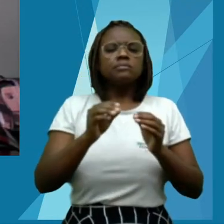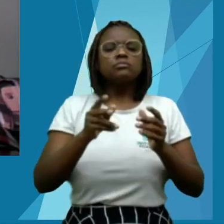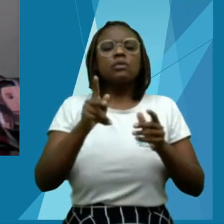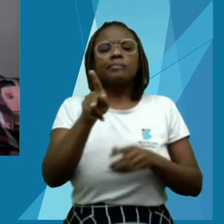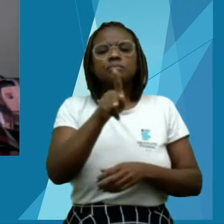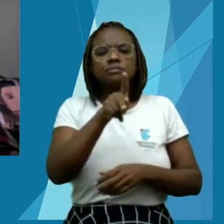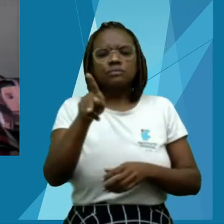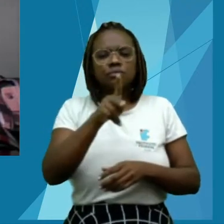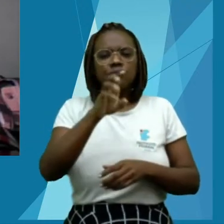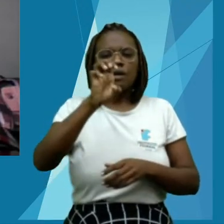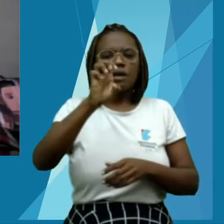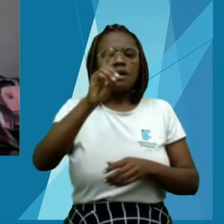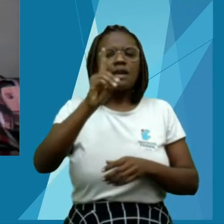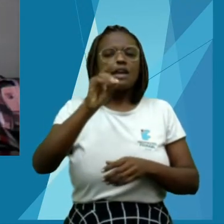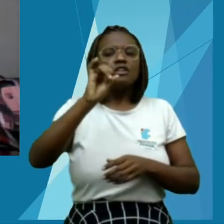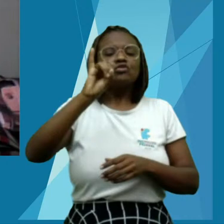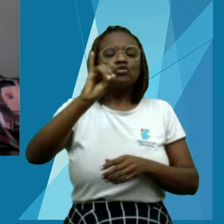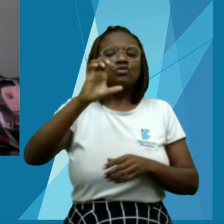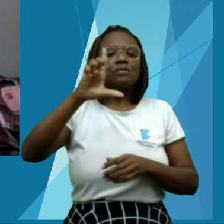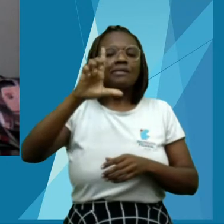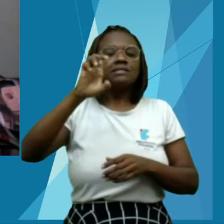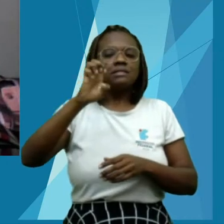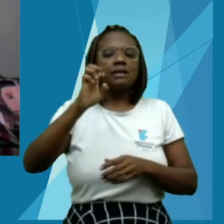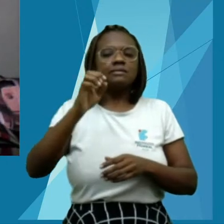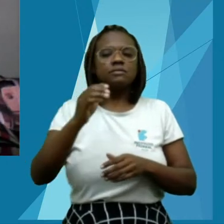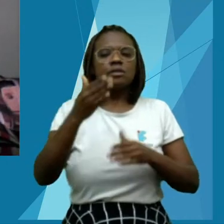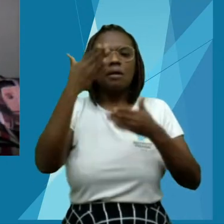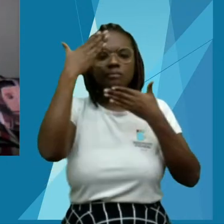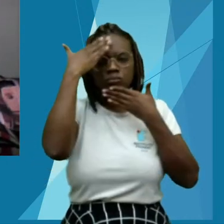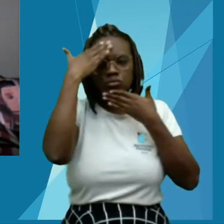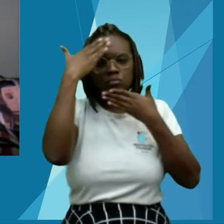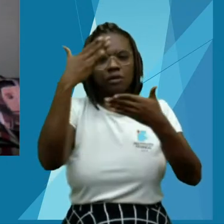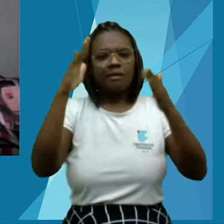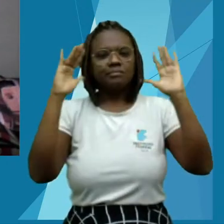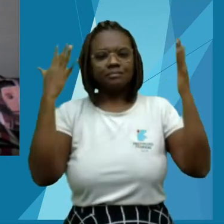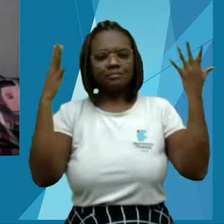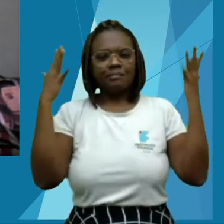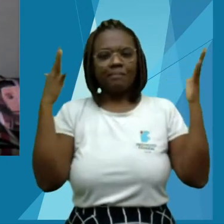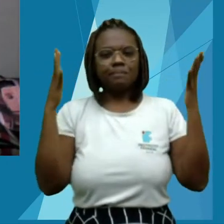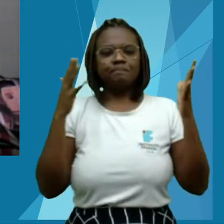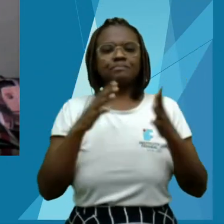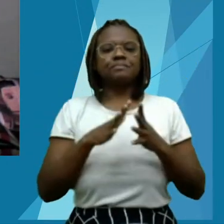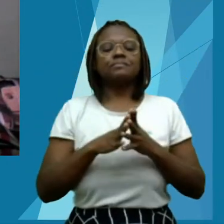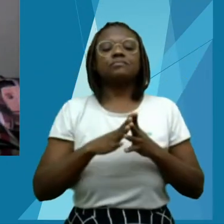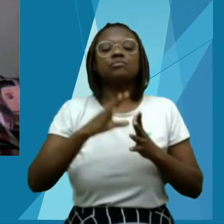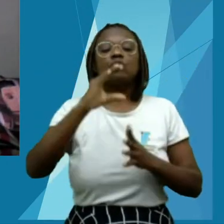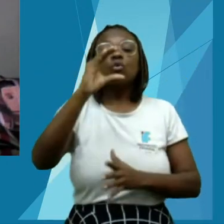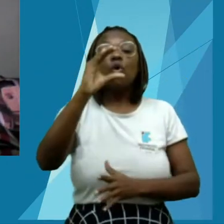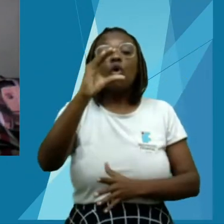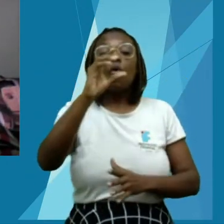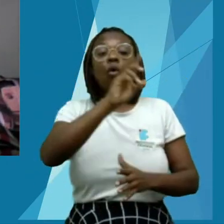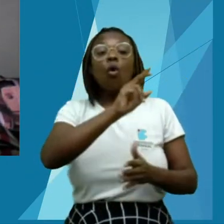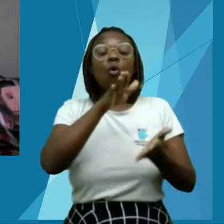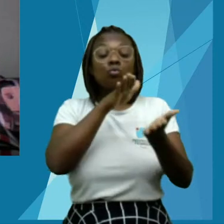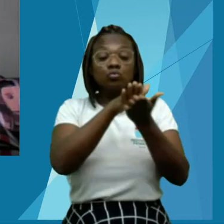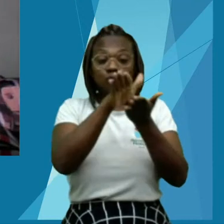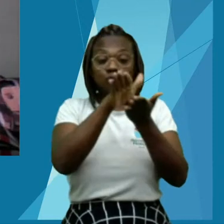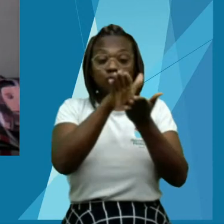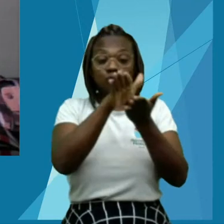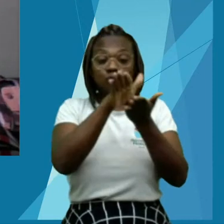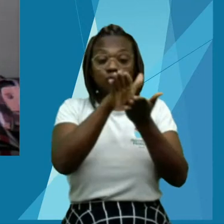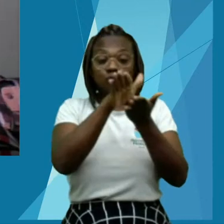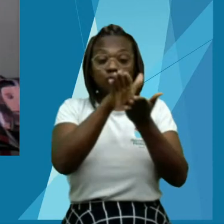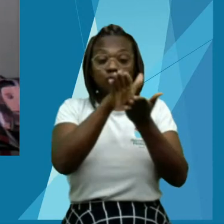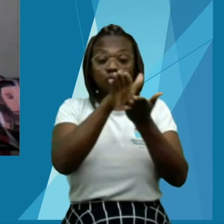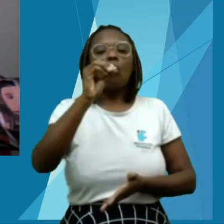gratidão, nosso abraço. O livro, Conservação e Tecnologias para o Desenvolvimento Agrícola,